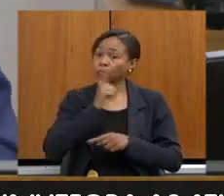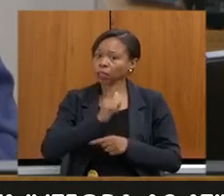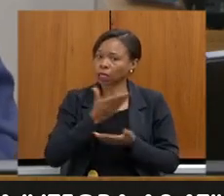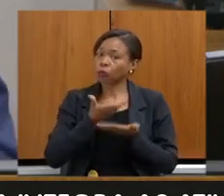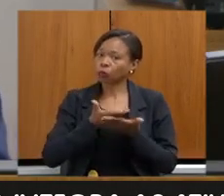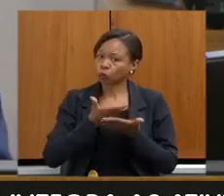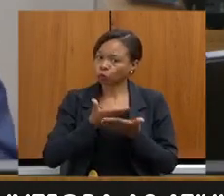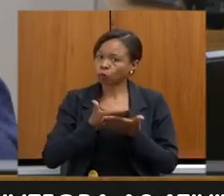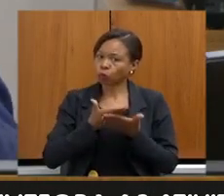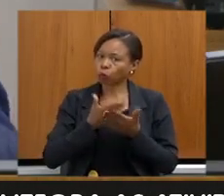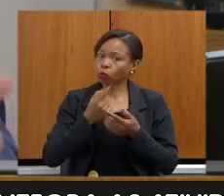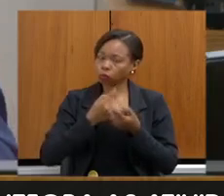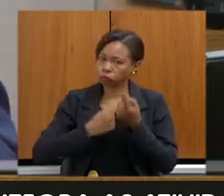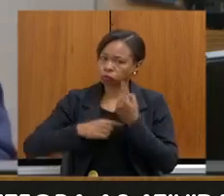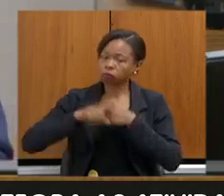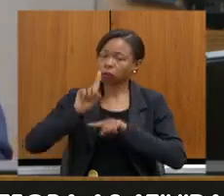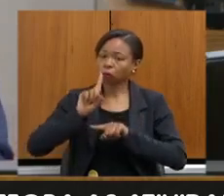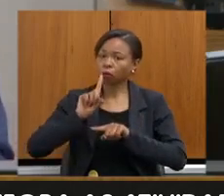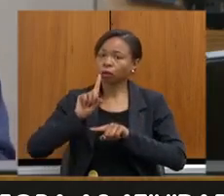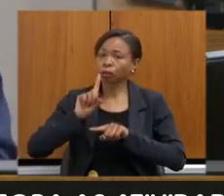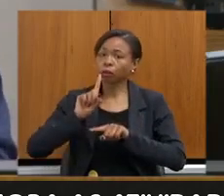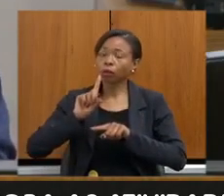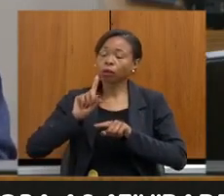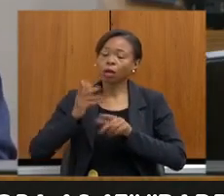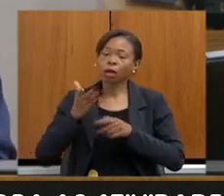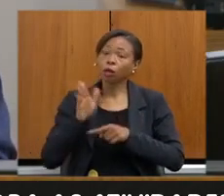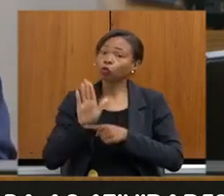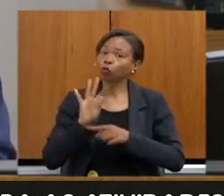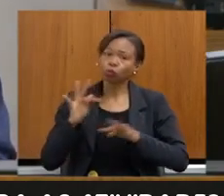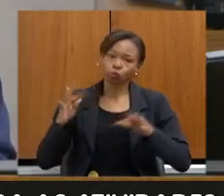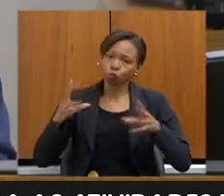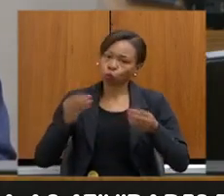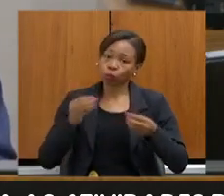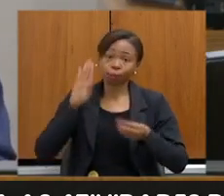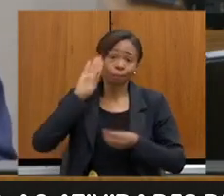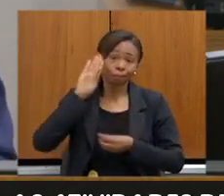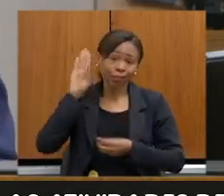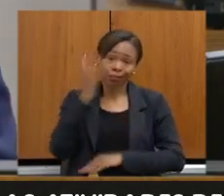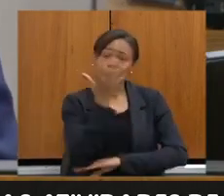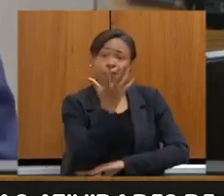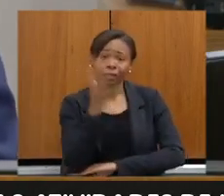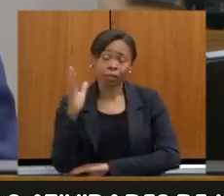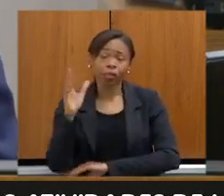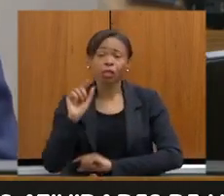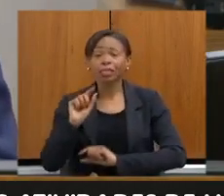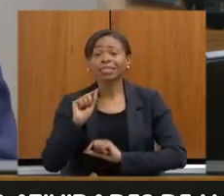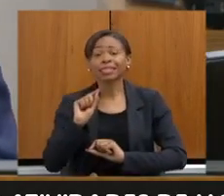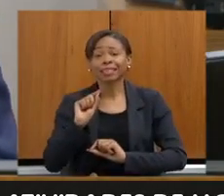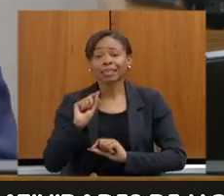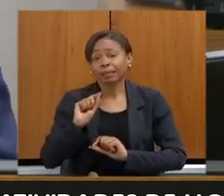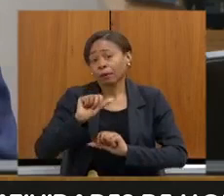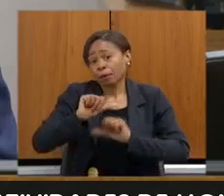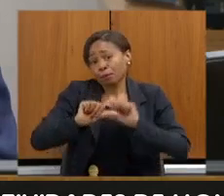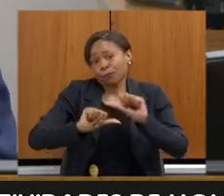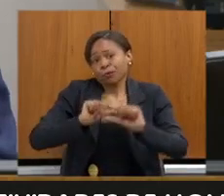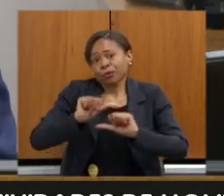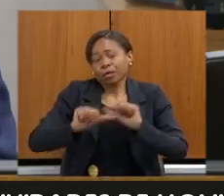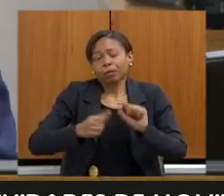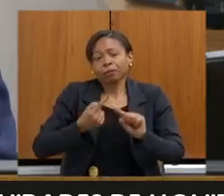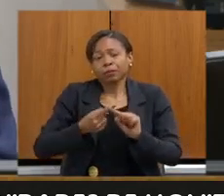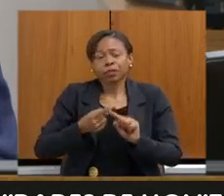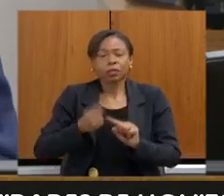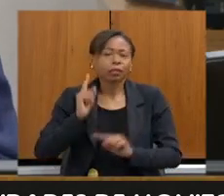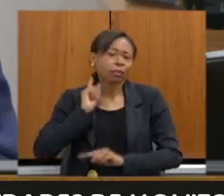atendendo a todos, principalmente ao meio ambiente, de nós podermos fazer uma mudança, porque Minas Gerais vem